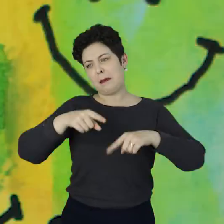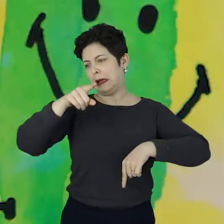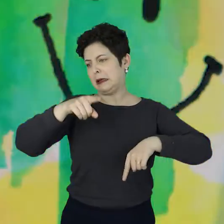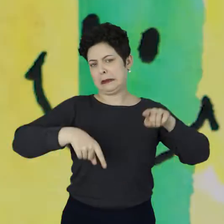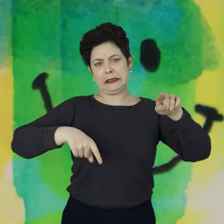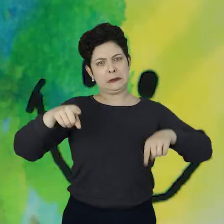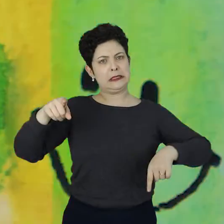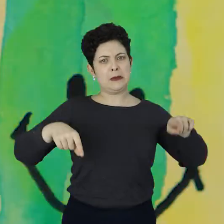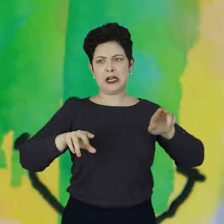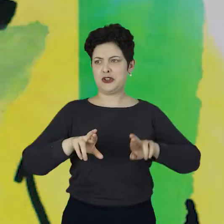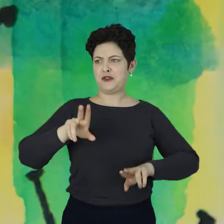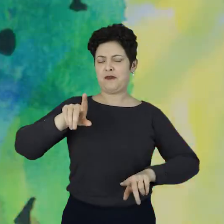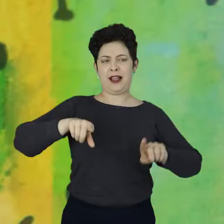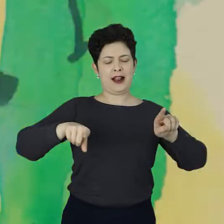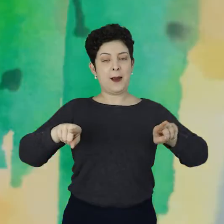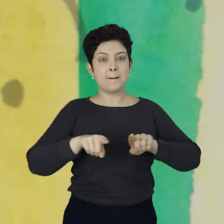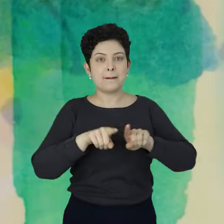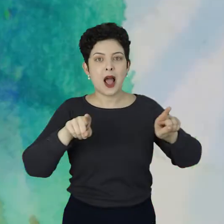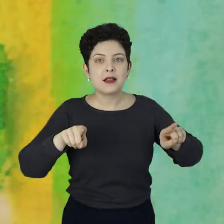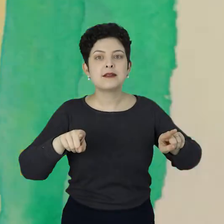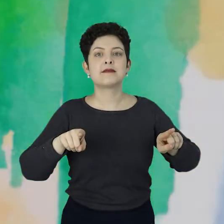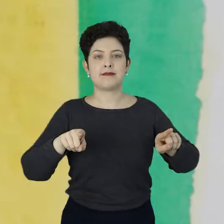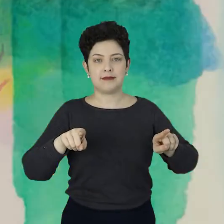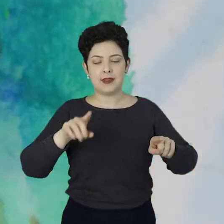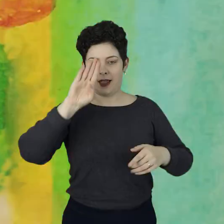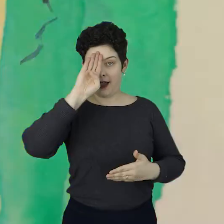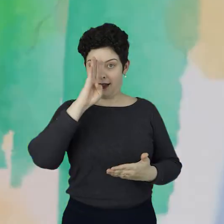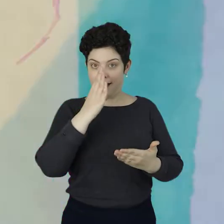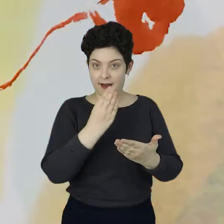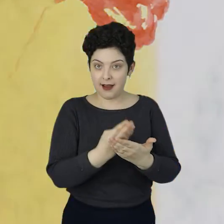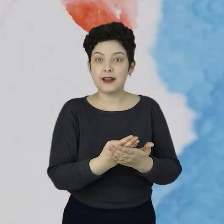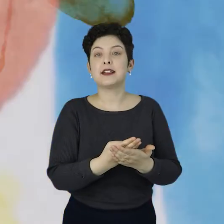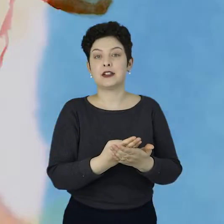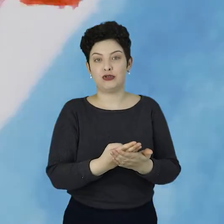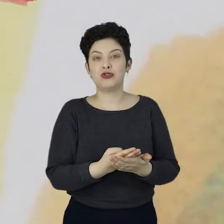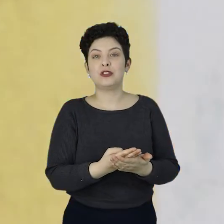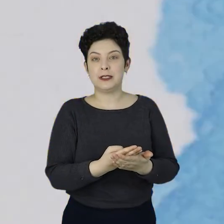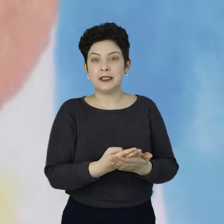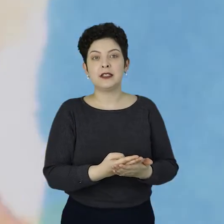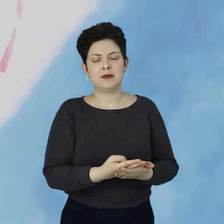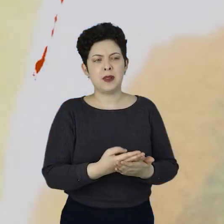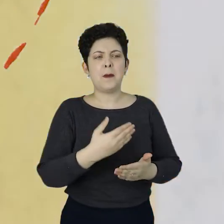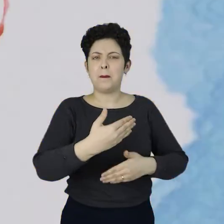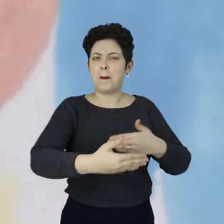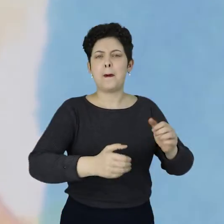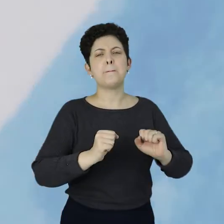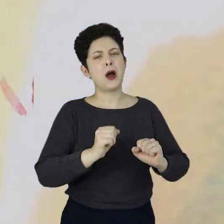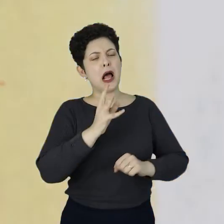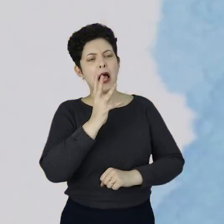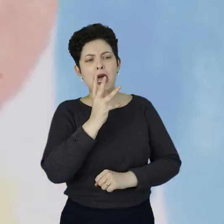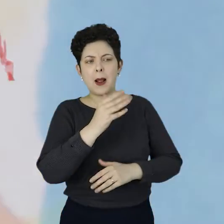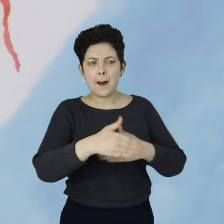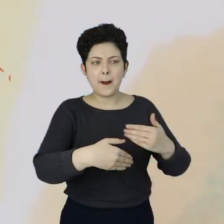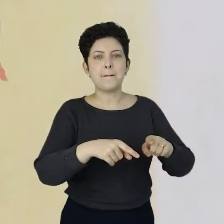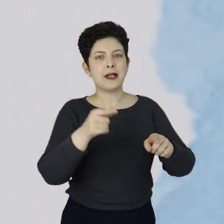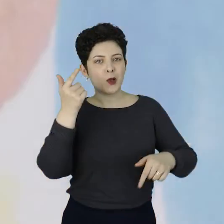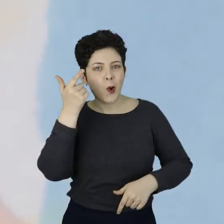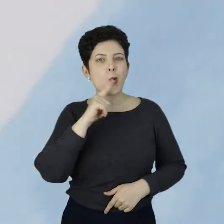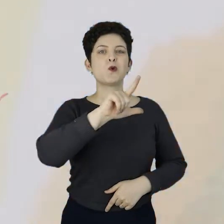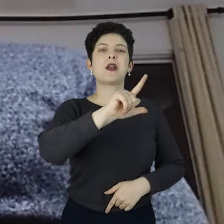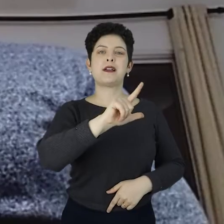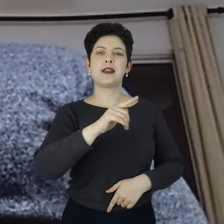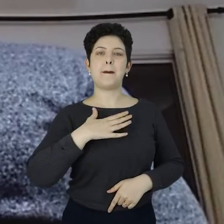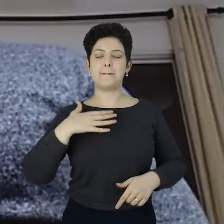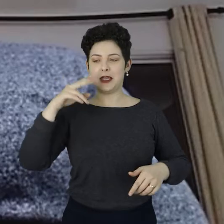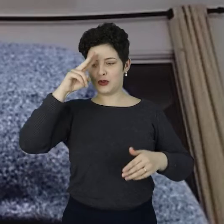feita de altos e baixos, mas a partir do momento que você acredita em algo, pode levar o tempo que for, mas você